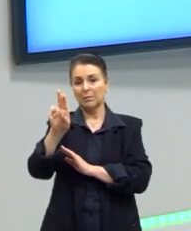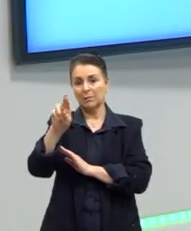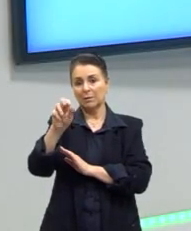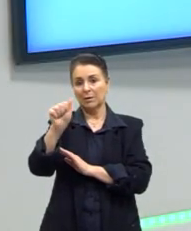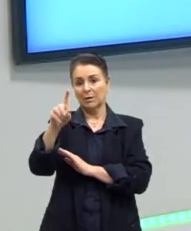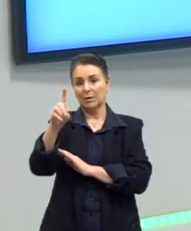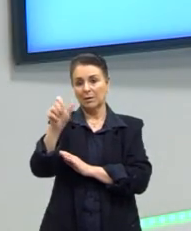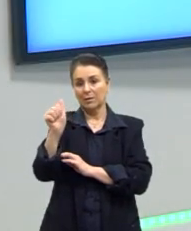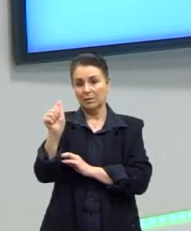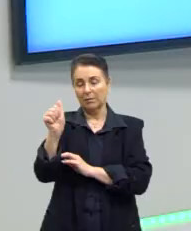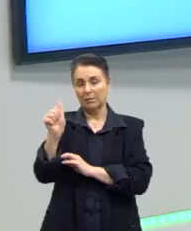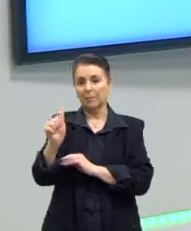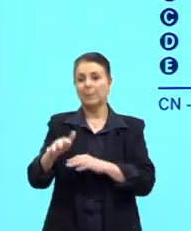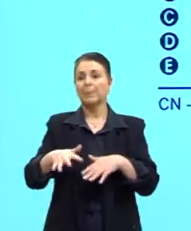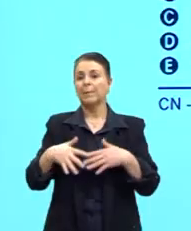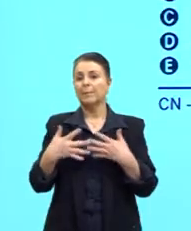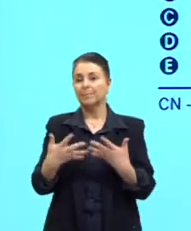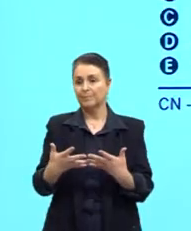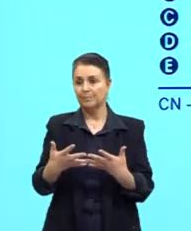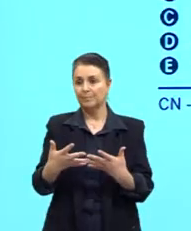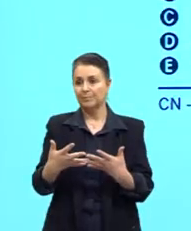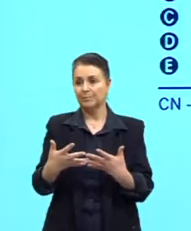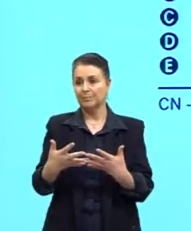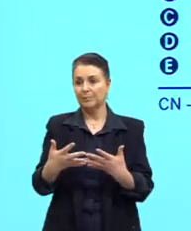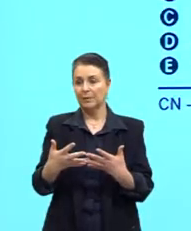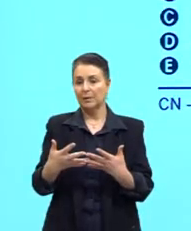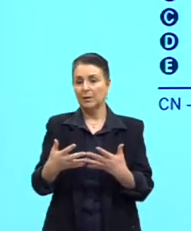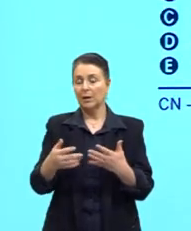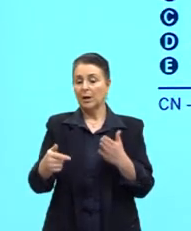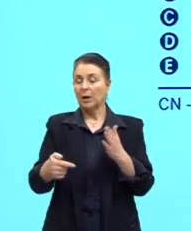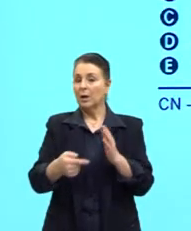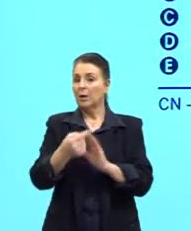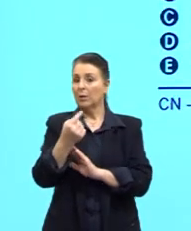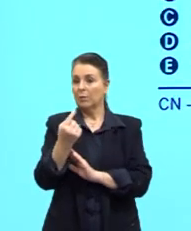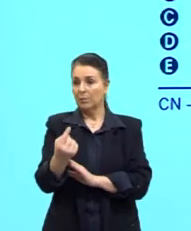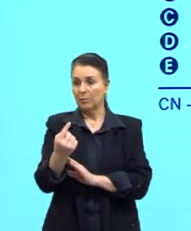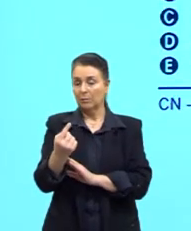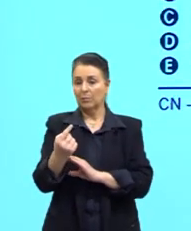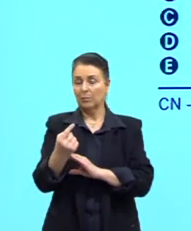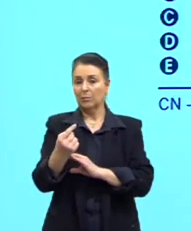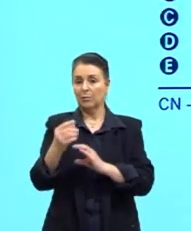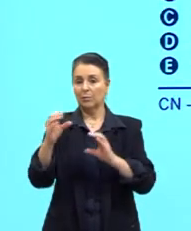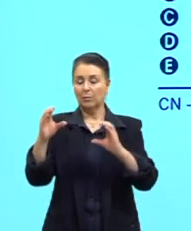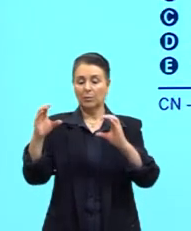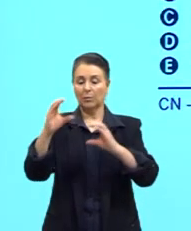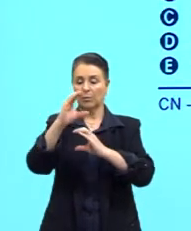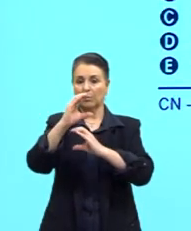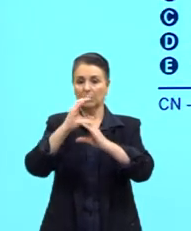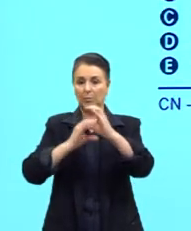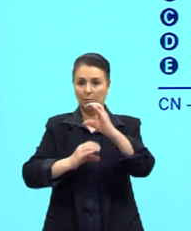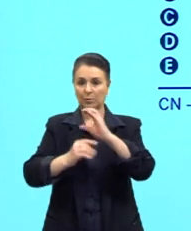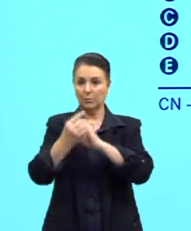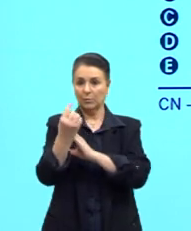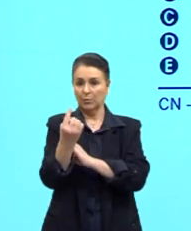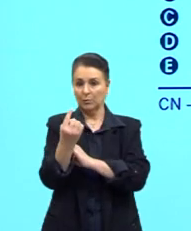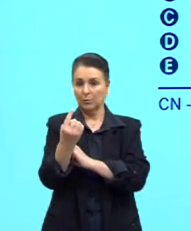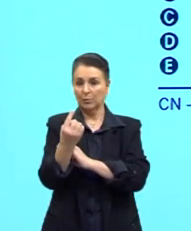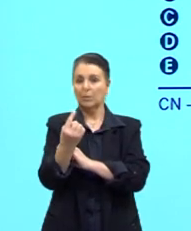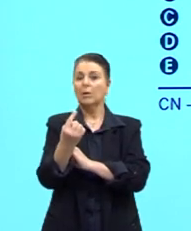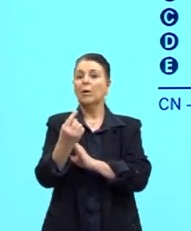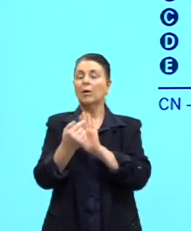descartando, as que não são. A cadeia 1, composto 1, olha a essência 1, apresenta